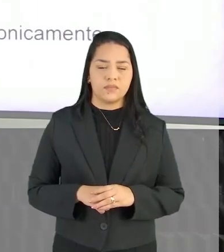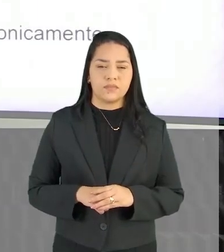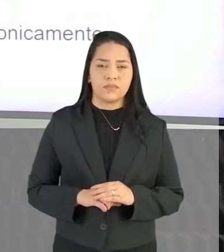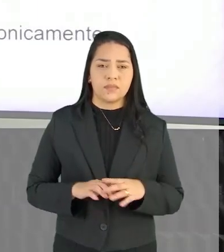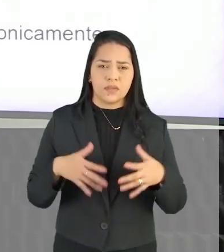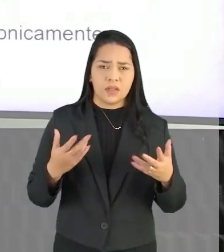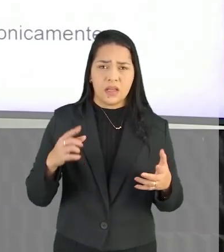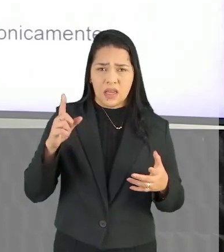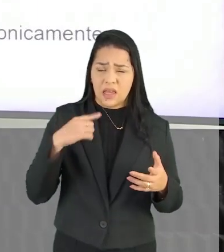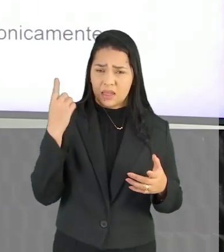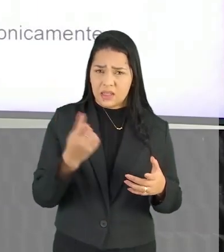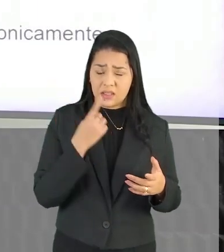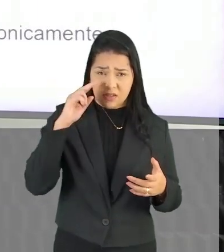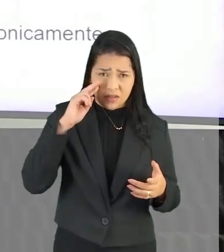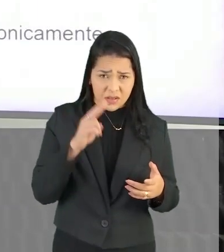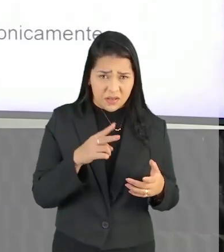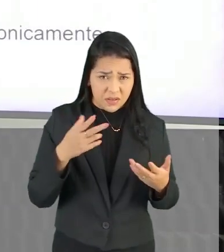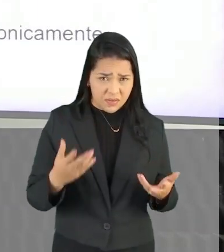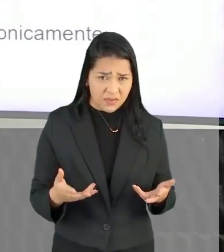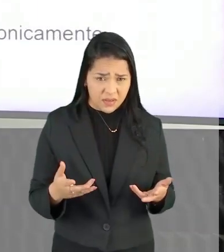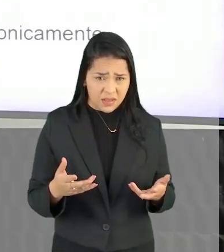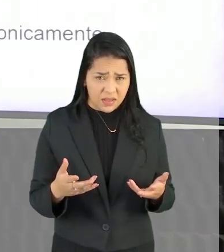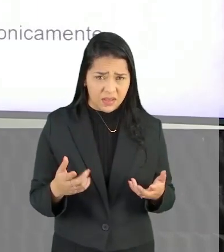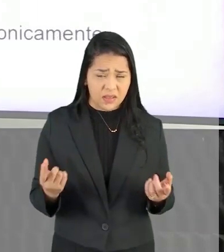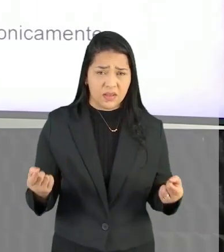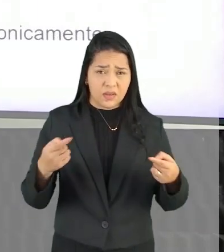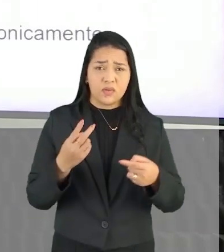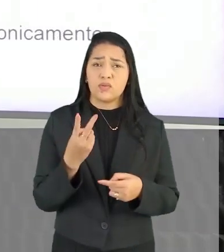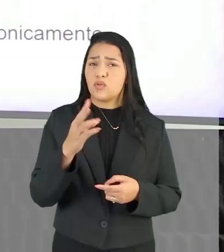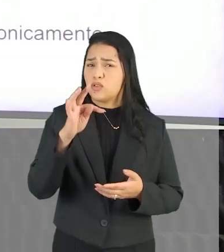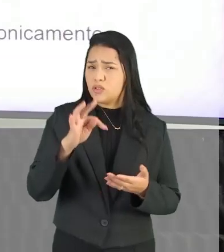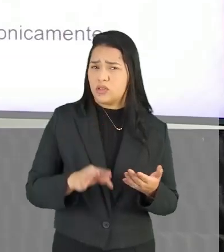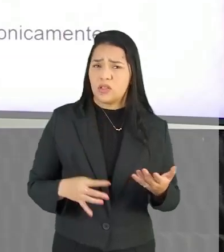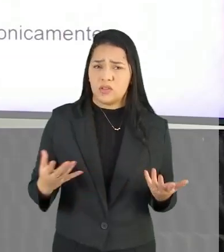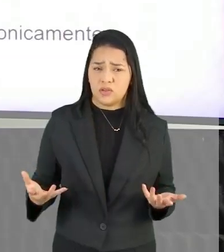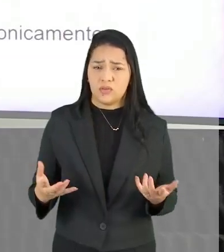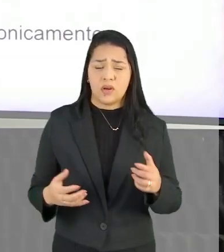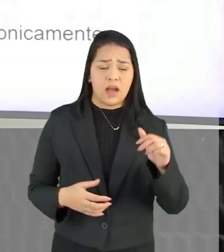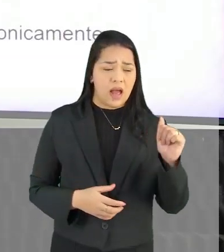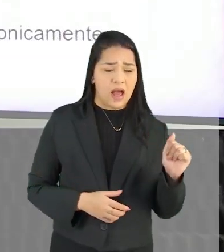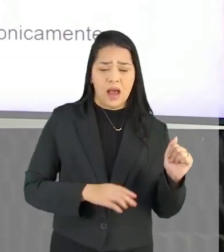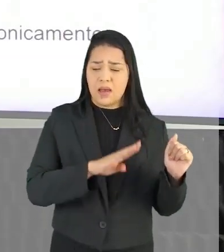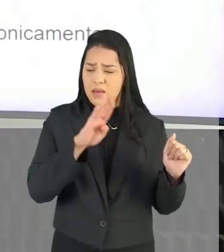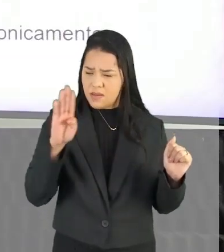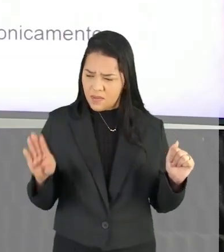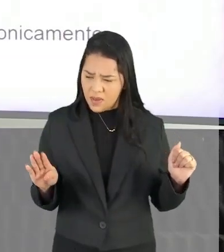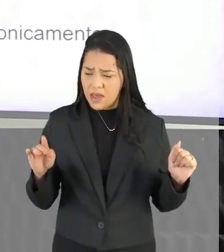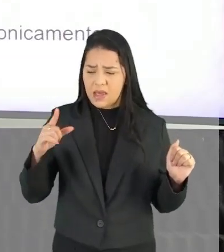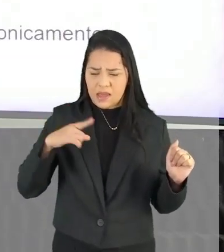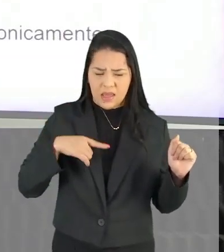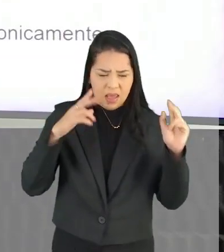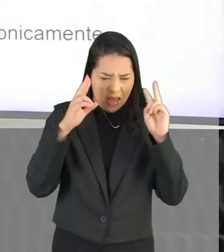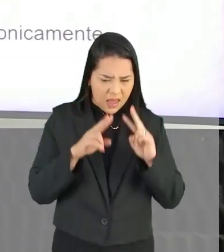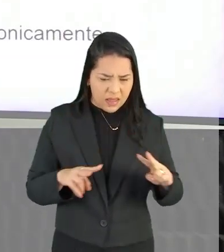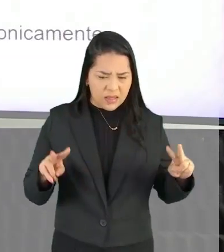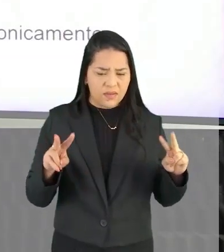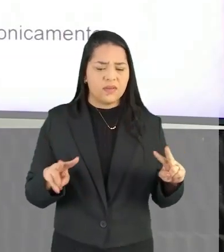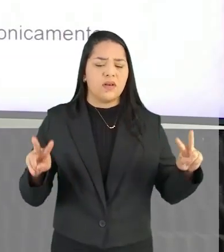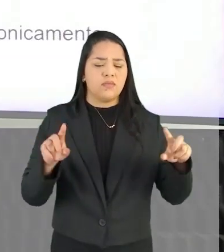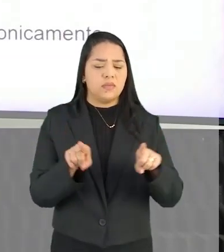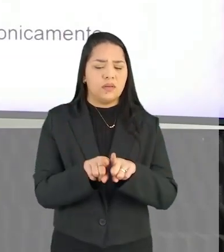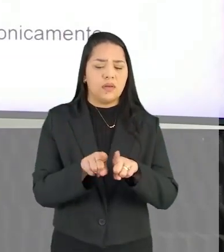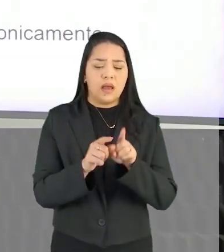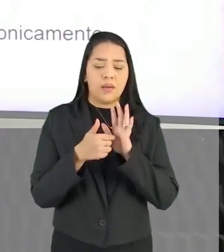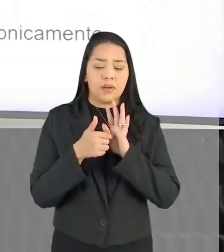E aí, será isso que a gente vê? É isso que está nos dois textos? O texto A e o texto B, de fato Eles têm essa visão Eles